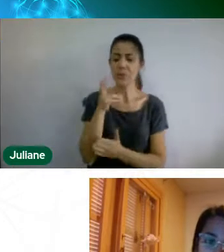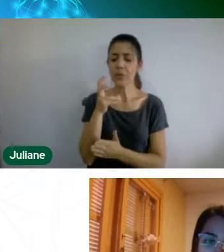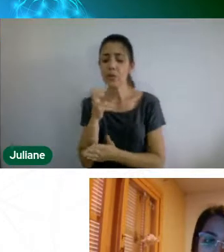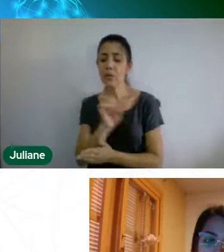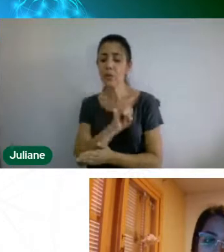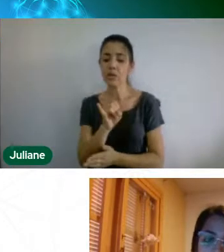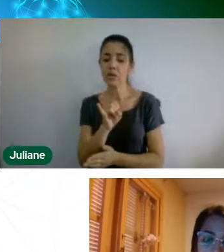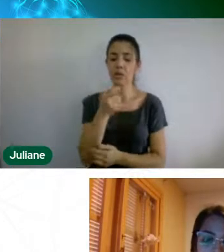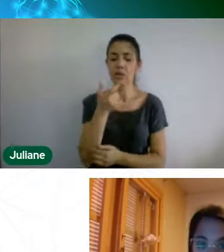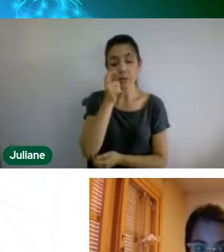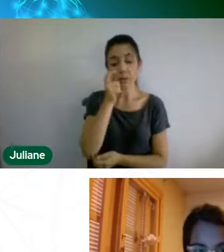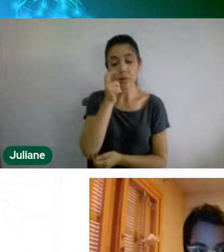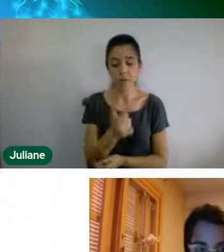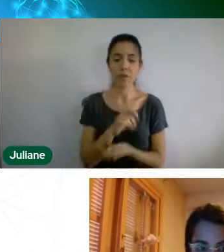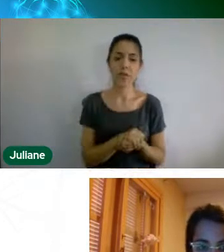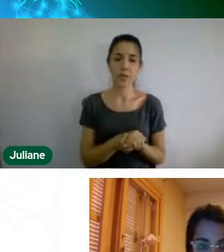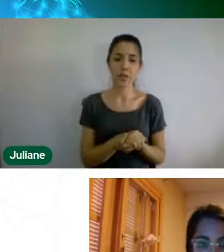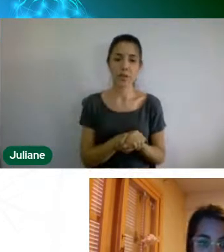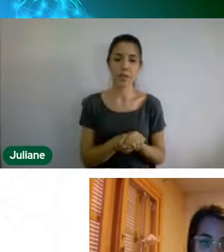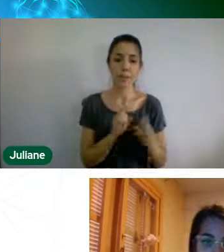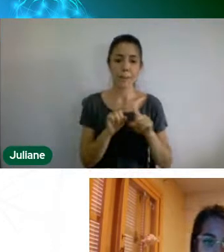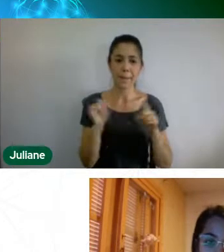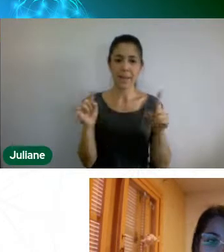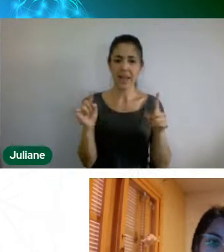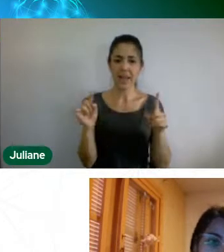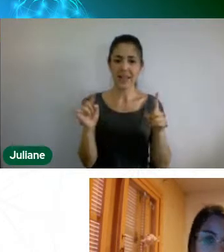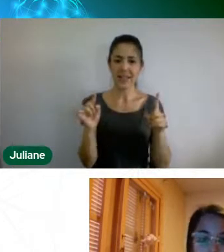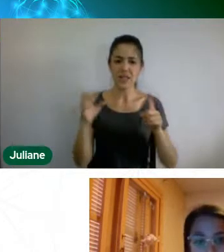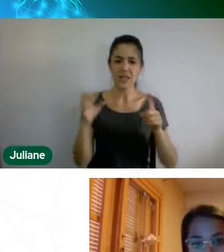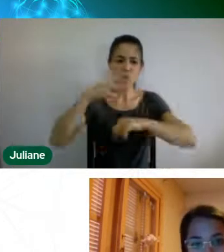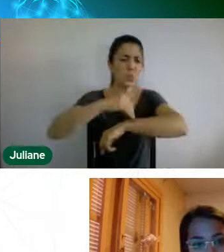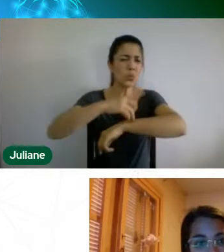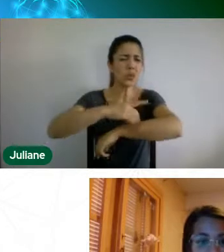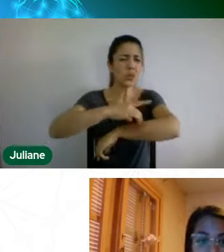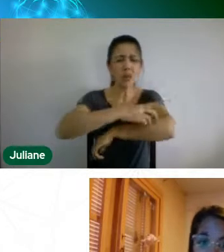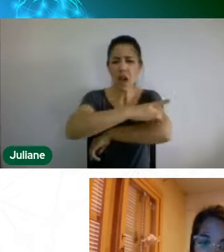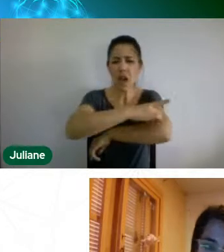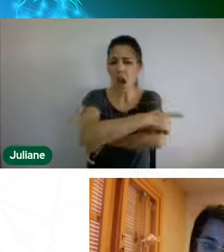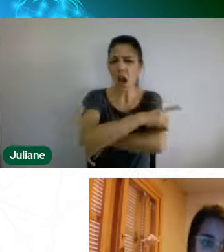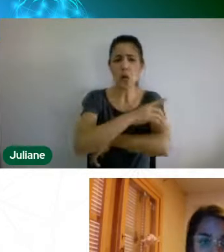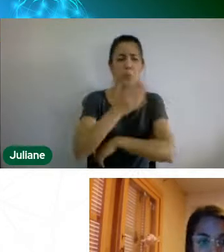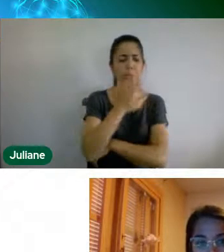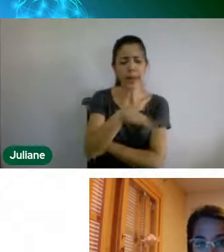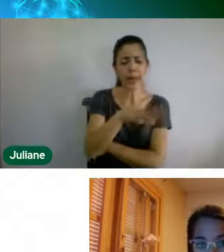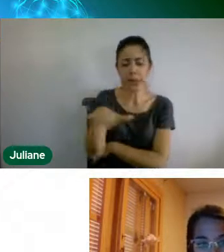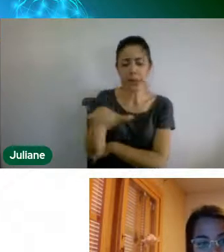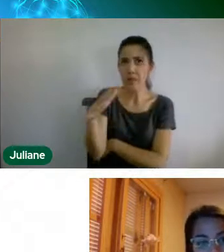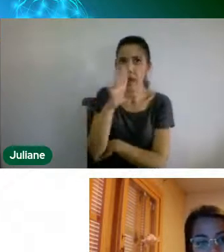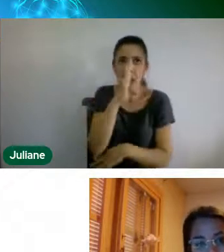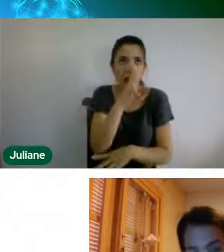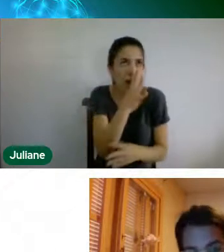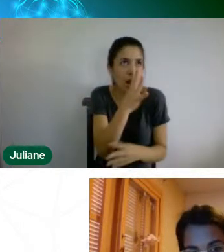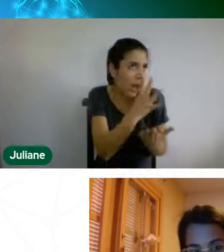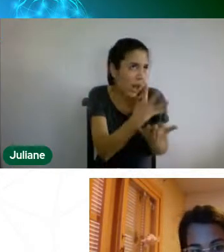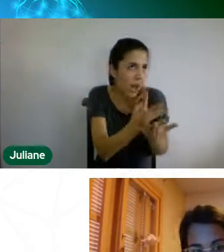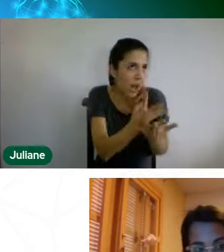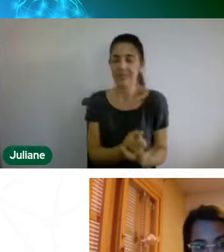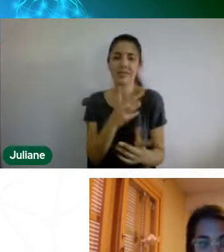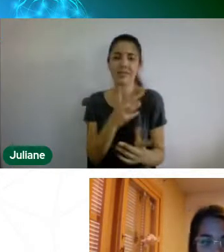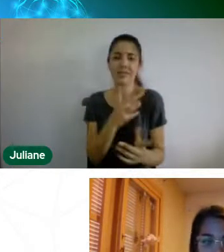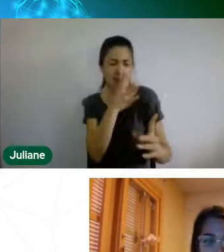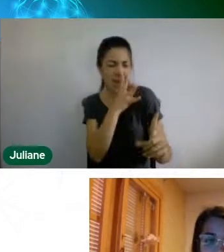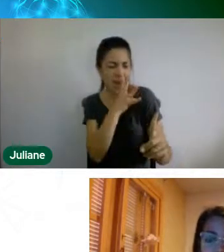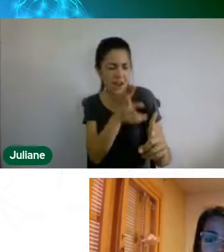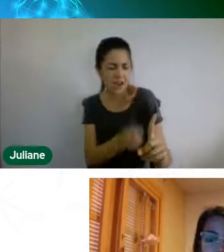questão do dinossauro, ele é muito encantador para a criança, essa fase de desenvolvimento lúdico, através de maquetes, através de desenhos, cativa eles,